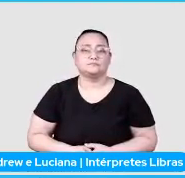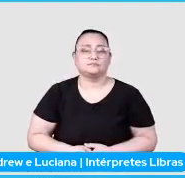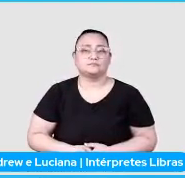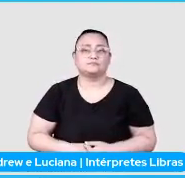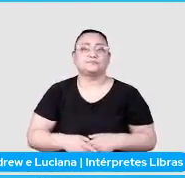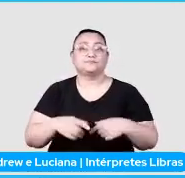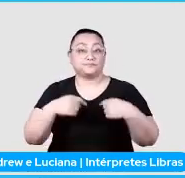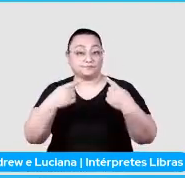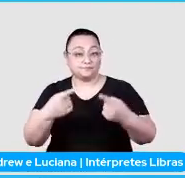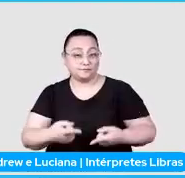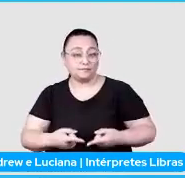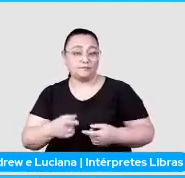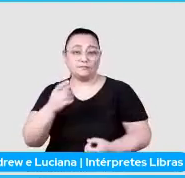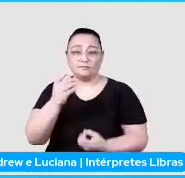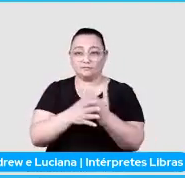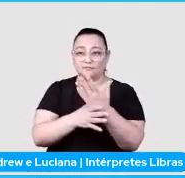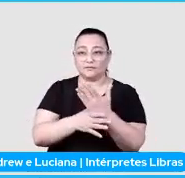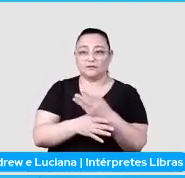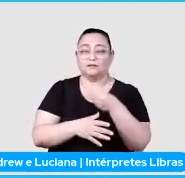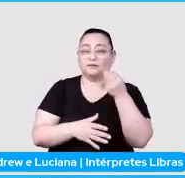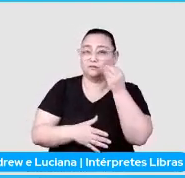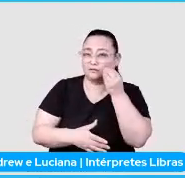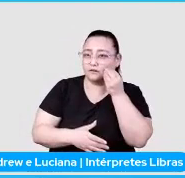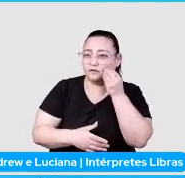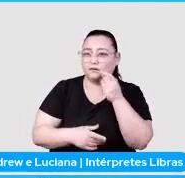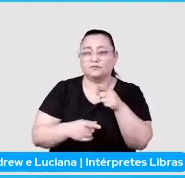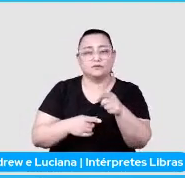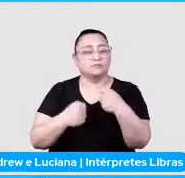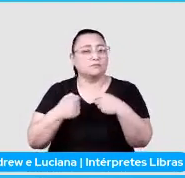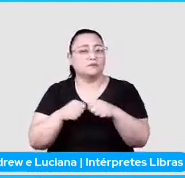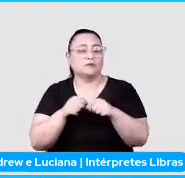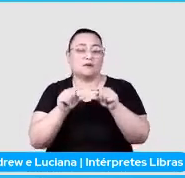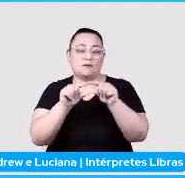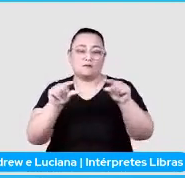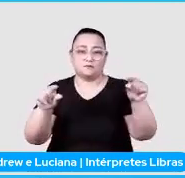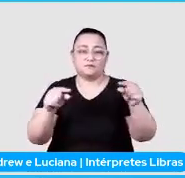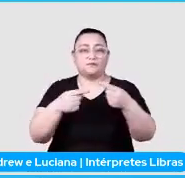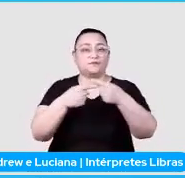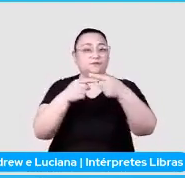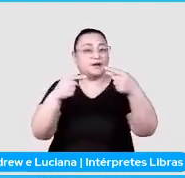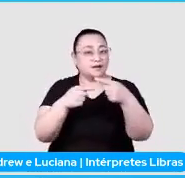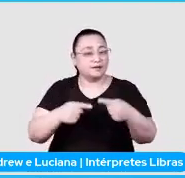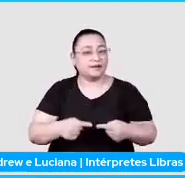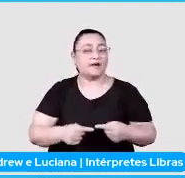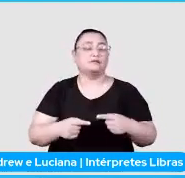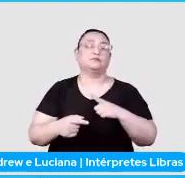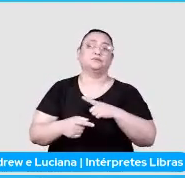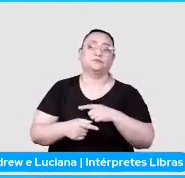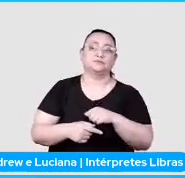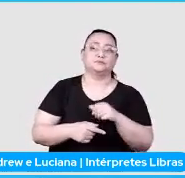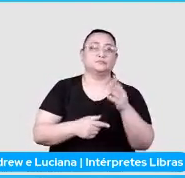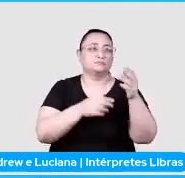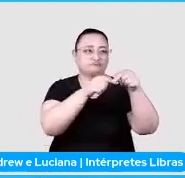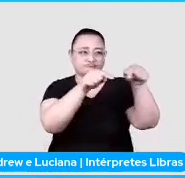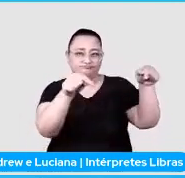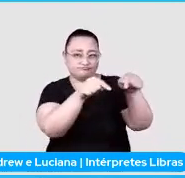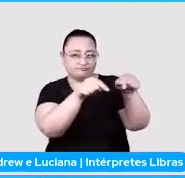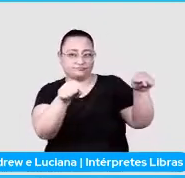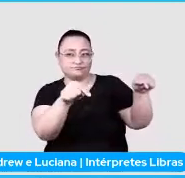Depois que você cria o seu suite de testes, você tem que criar outra variável no site chamado spidermoon, um spiderclosedmonitors.